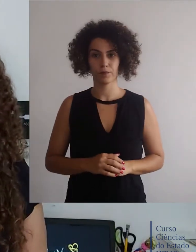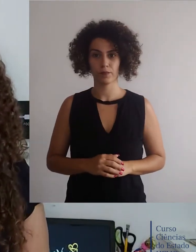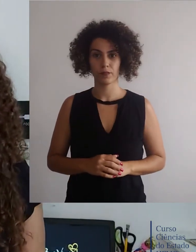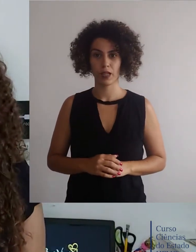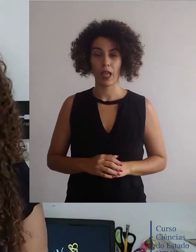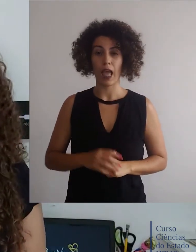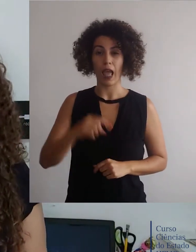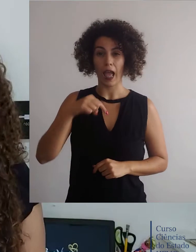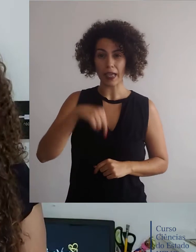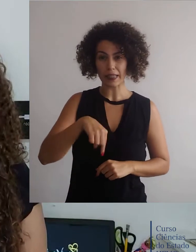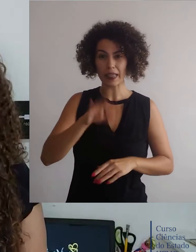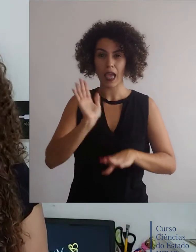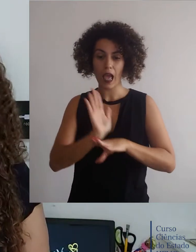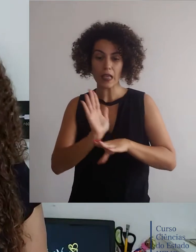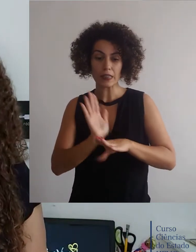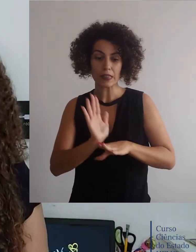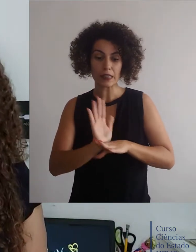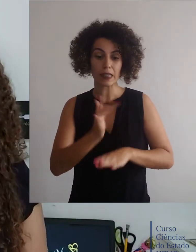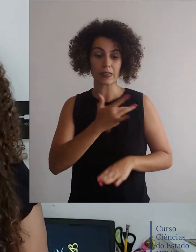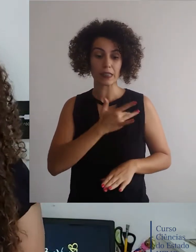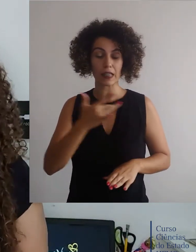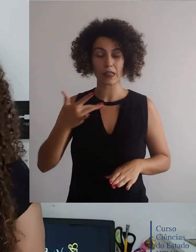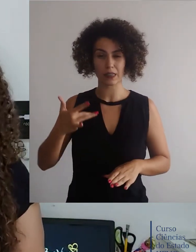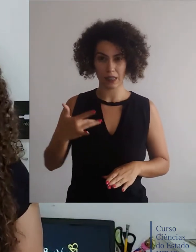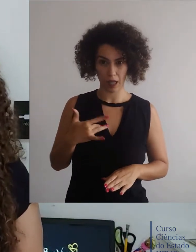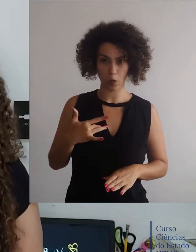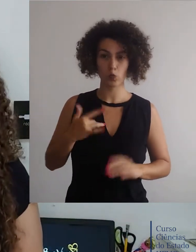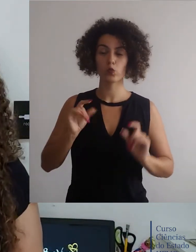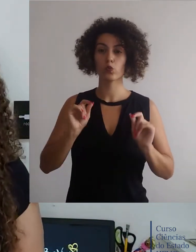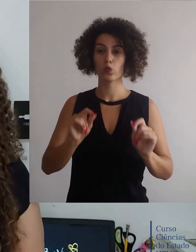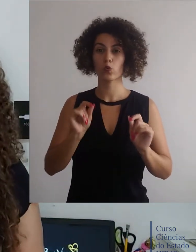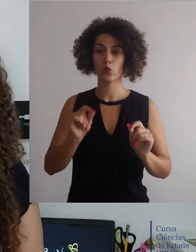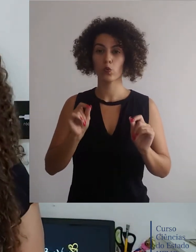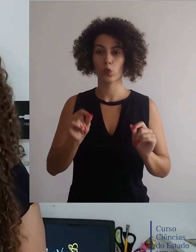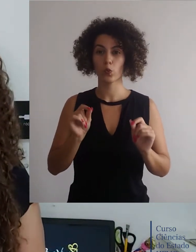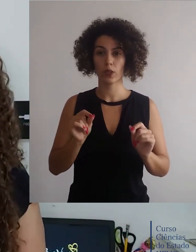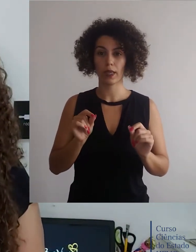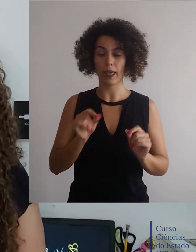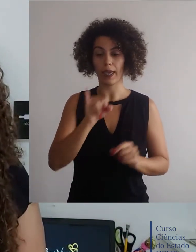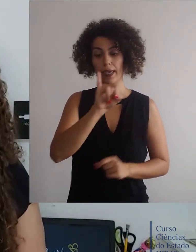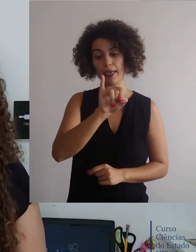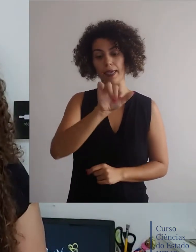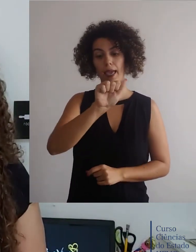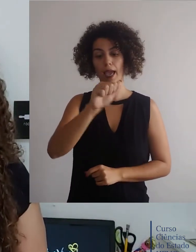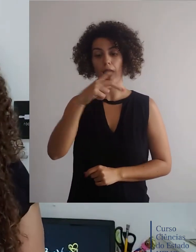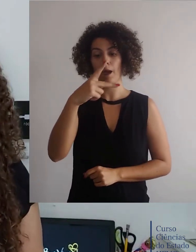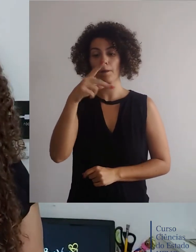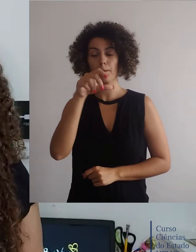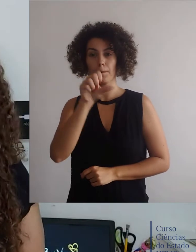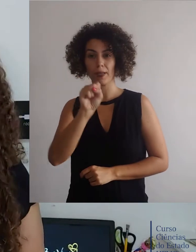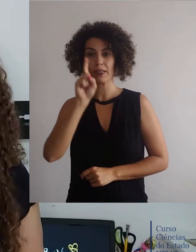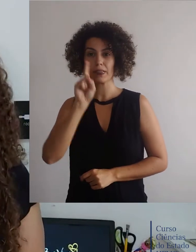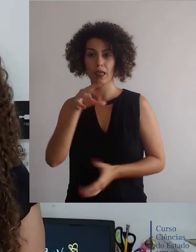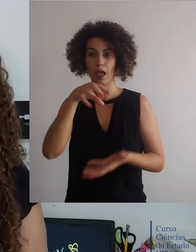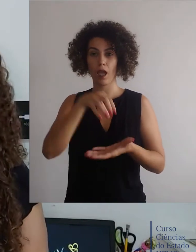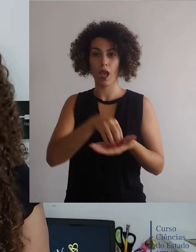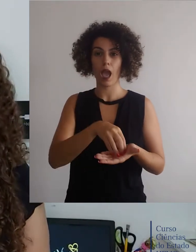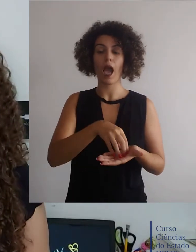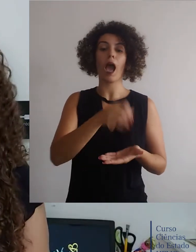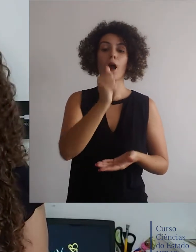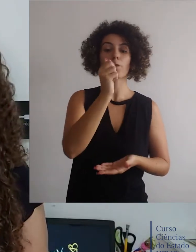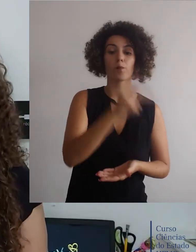Um modelo de assistência à saúde que continuava sendo adotado no país era o modelo dos IAPs, os Institutos de